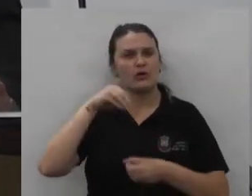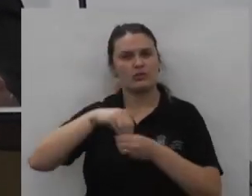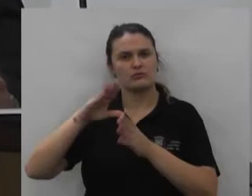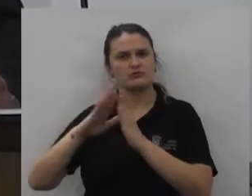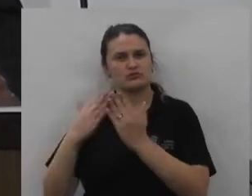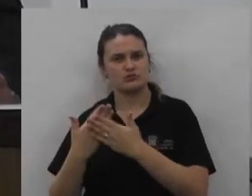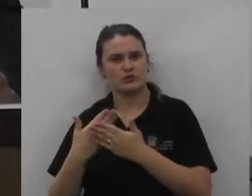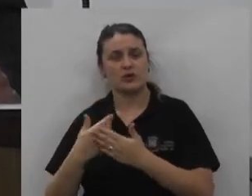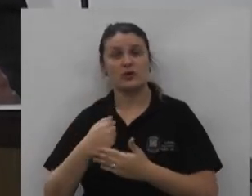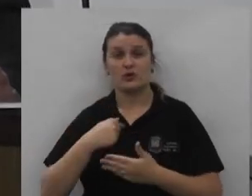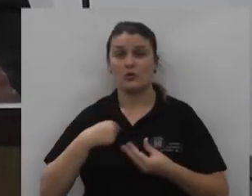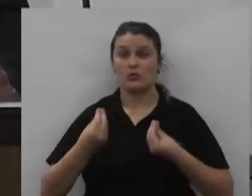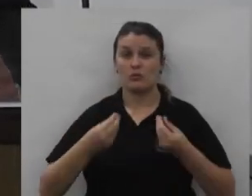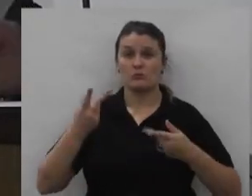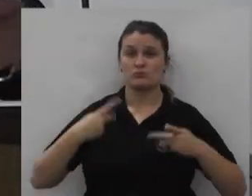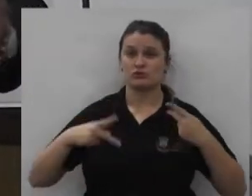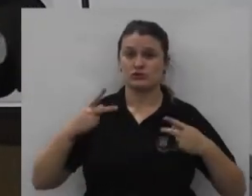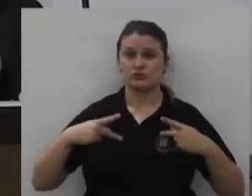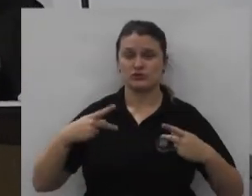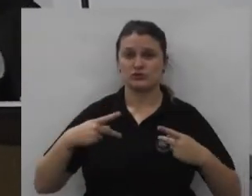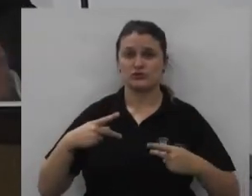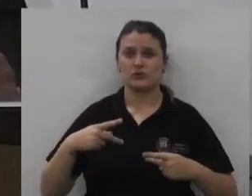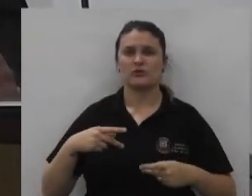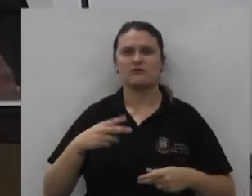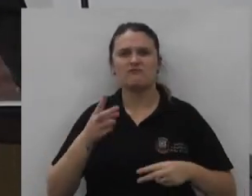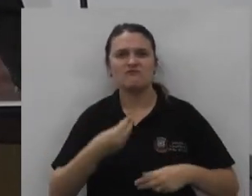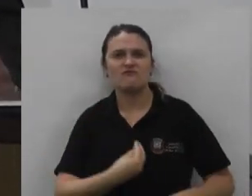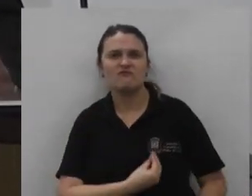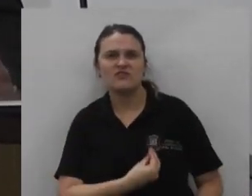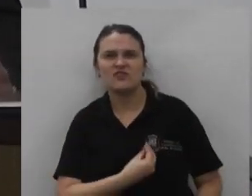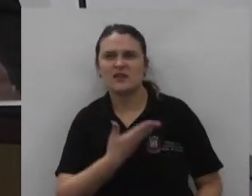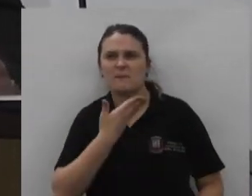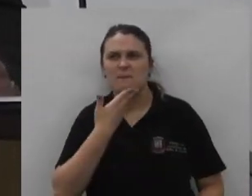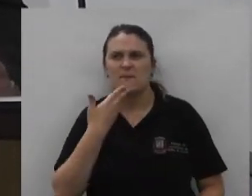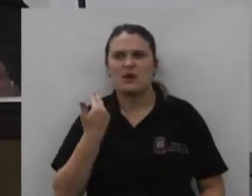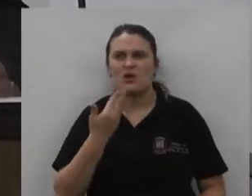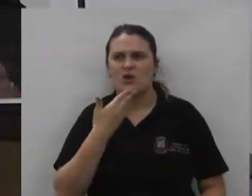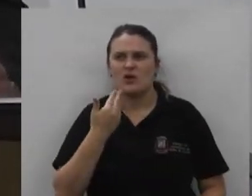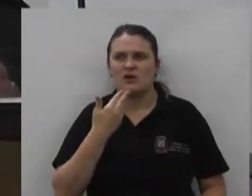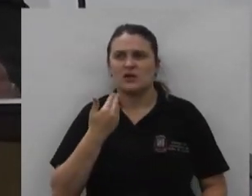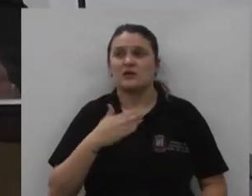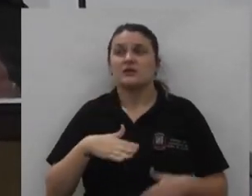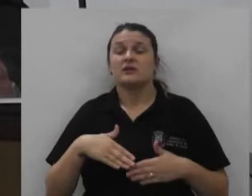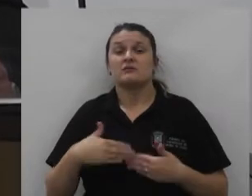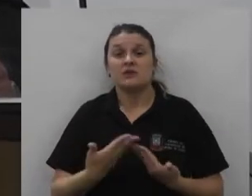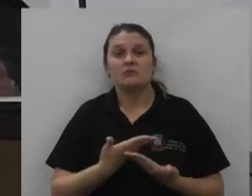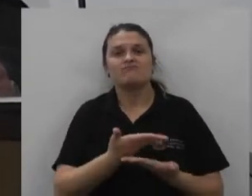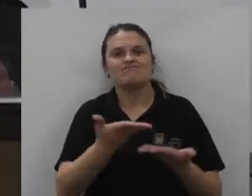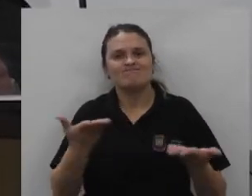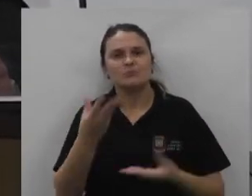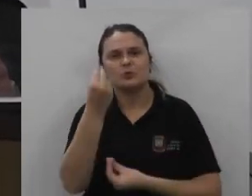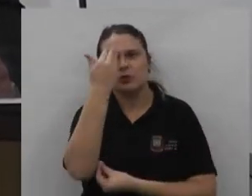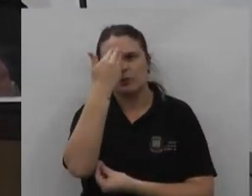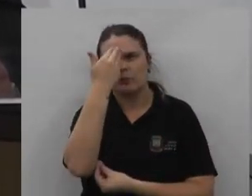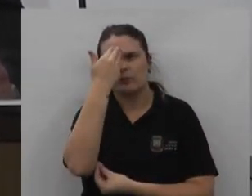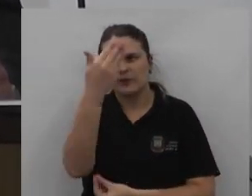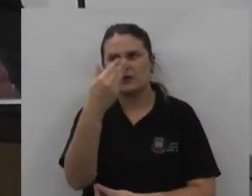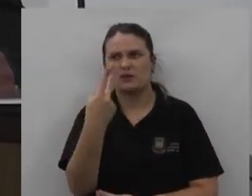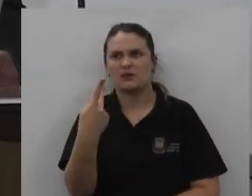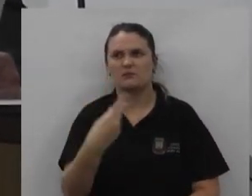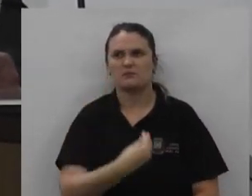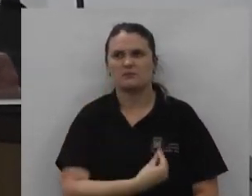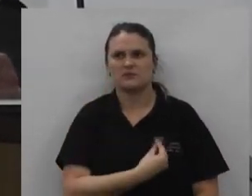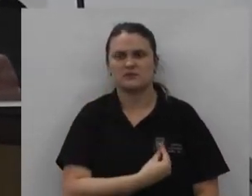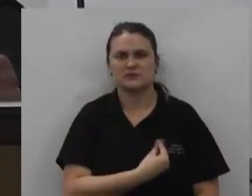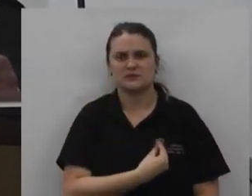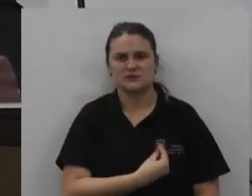escolas e como político principalmente e ver melhor portanto senhoras e senhores muito obrigado pela presença de